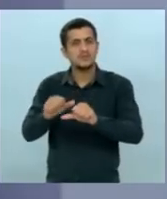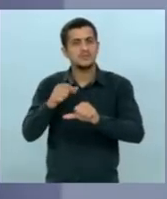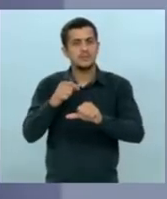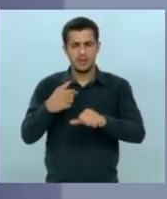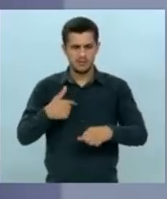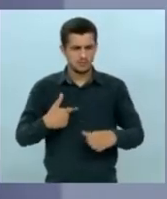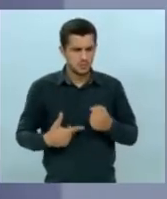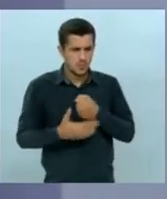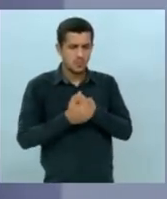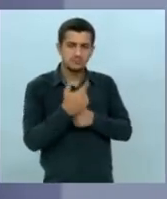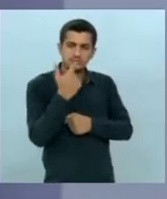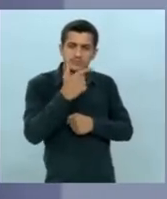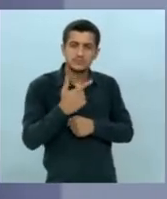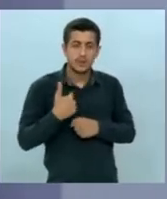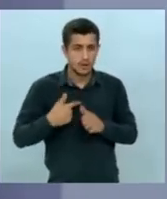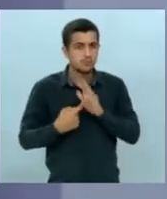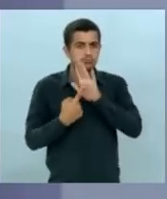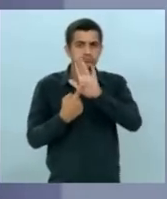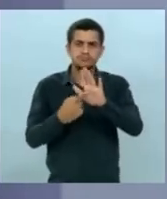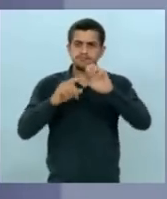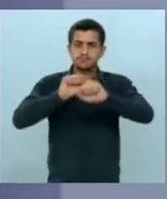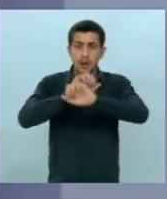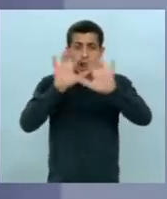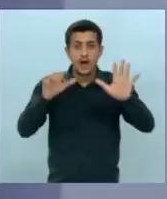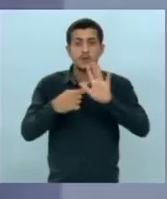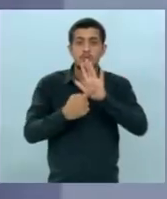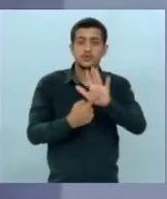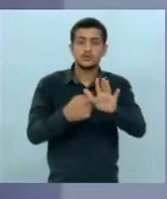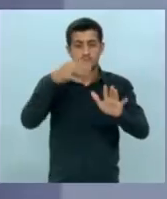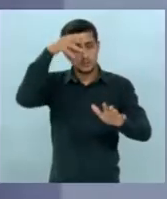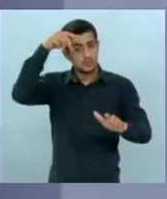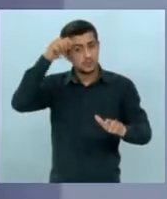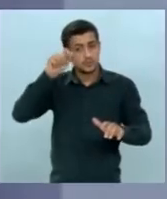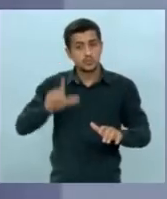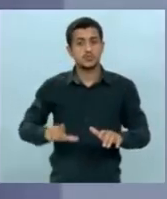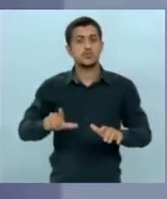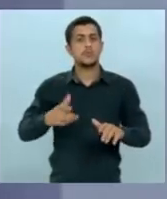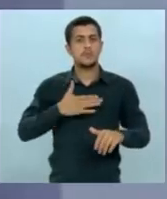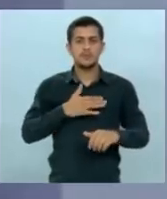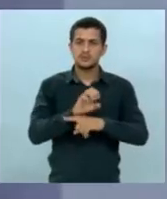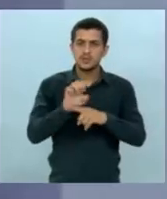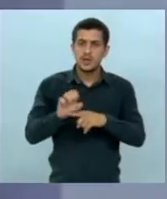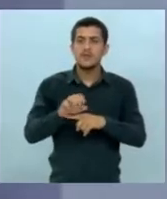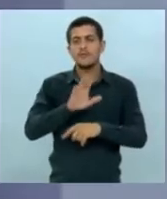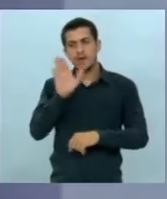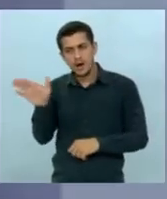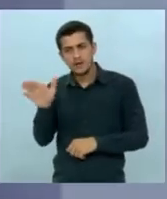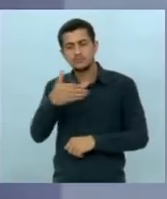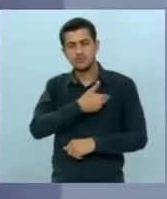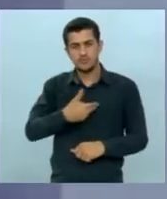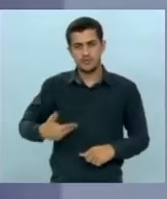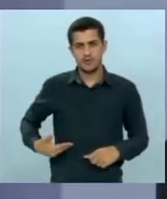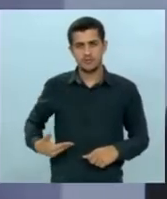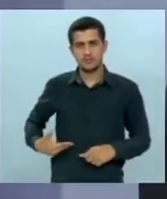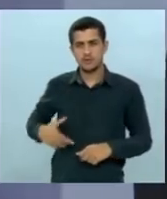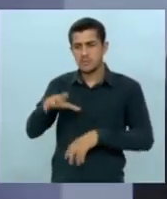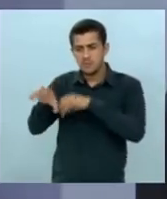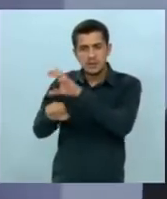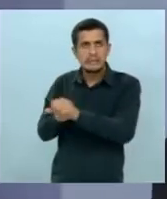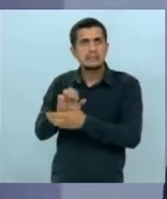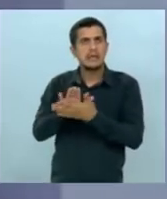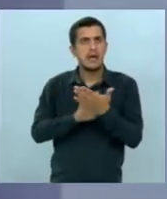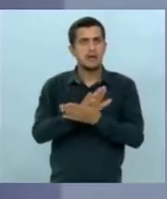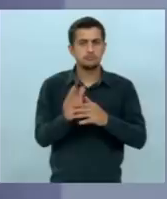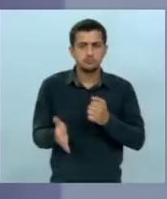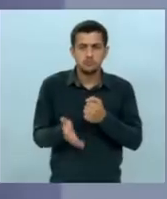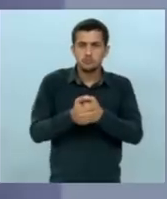contas a Mato Grosso do Sul a população do meu Estado e eu estou fazendo foram lá na governadoria não levaram nada porque nós não temos nada